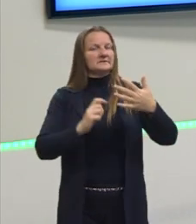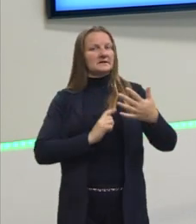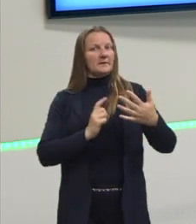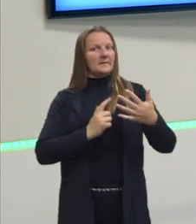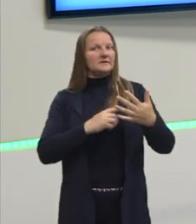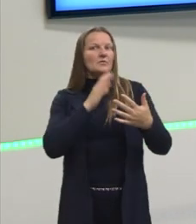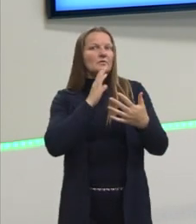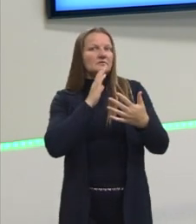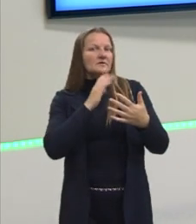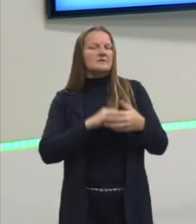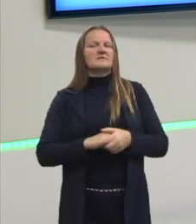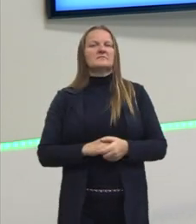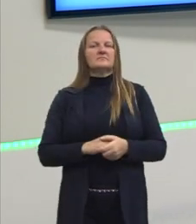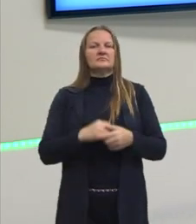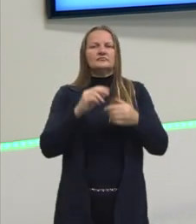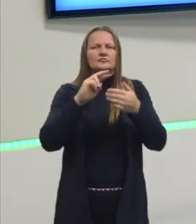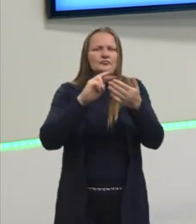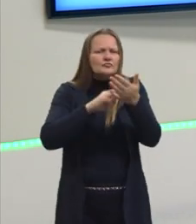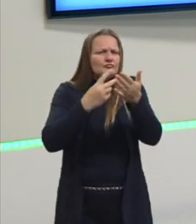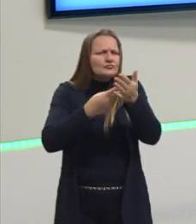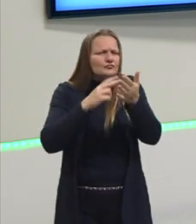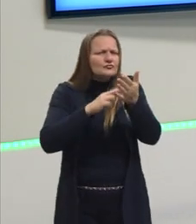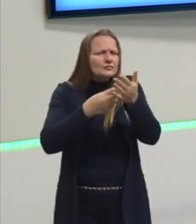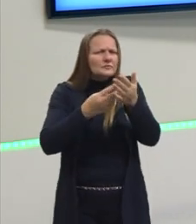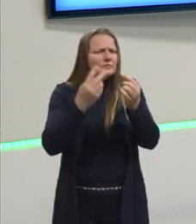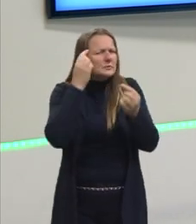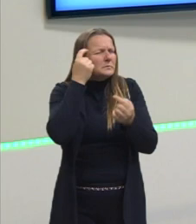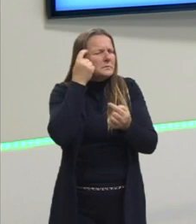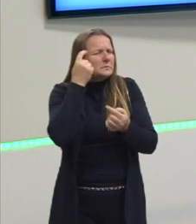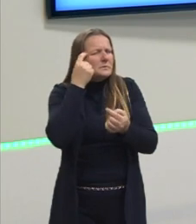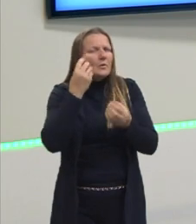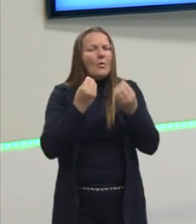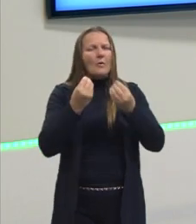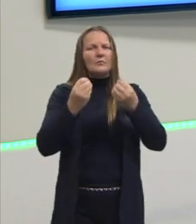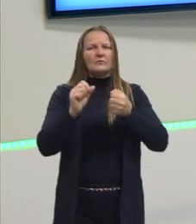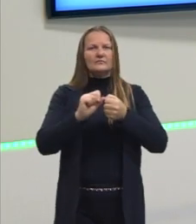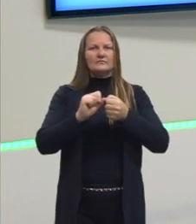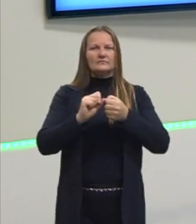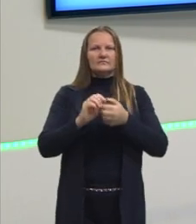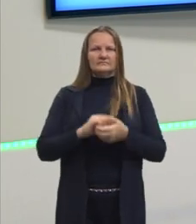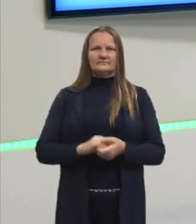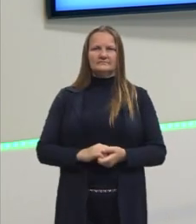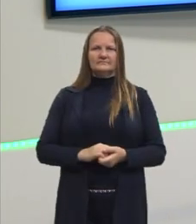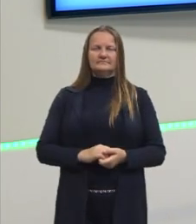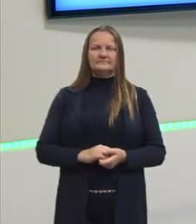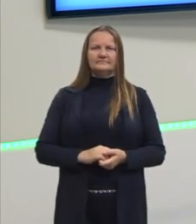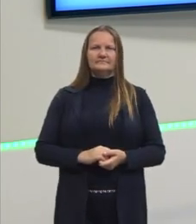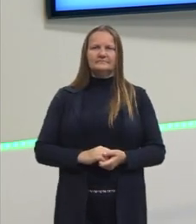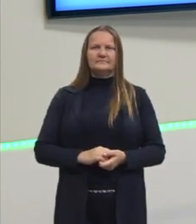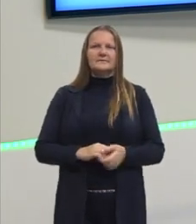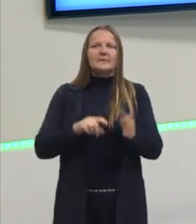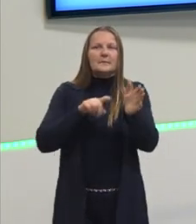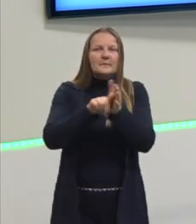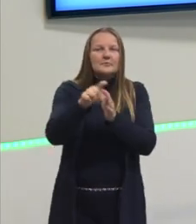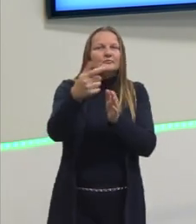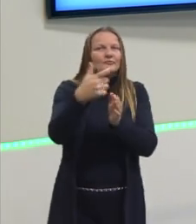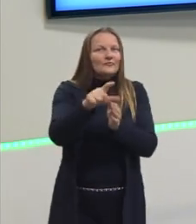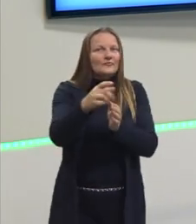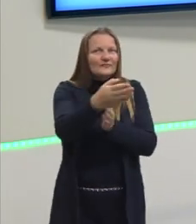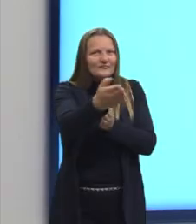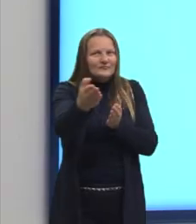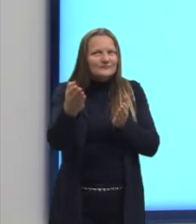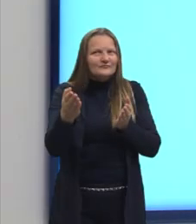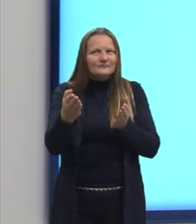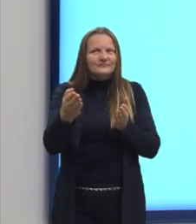vai fazer essa interpretação com base no nosso conhecimento gramatical. E daí eu pergunto de novo para